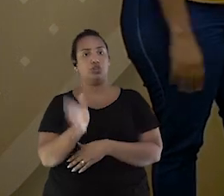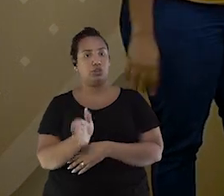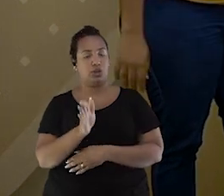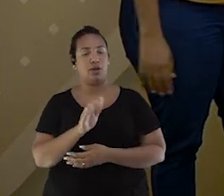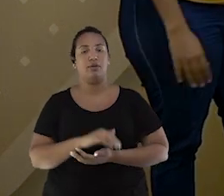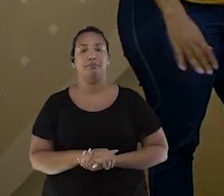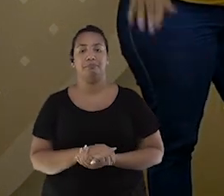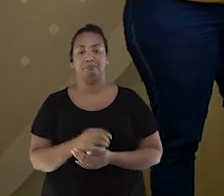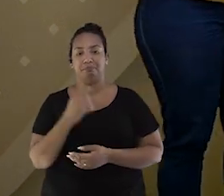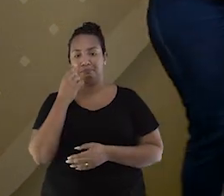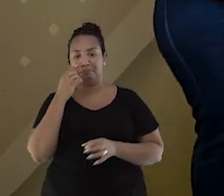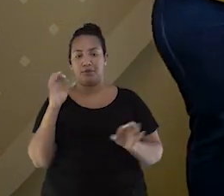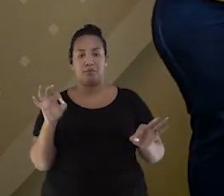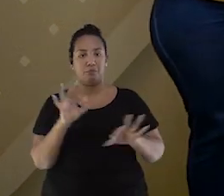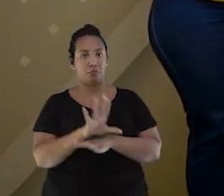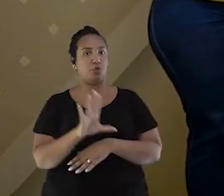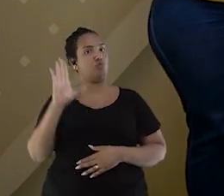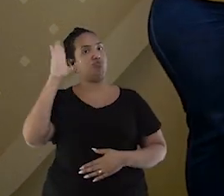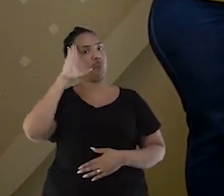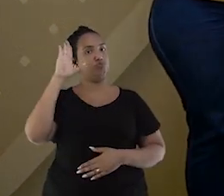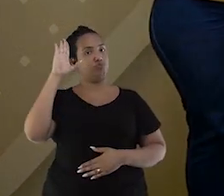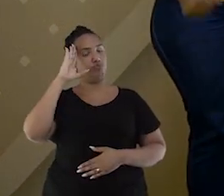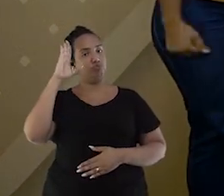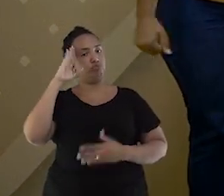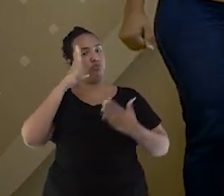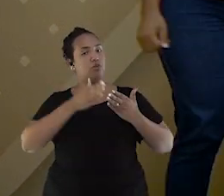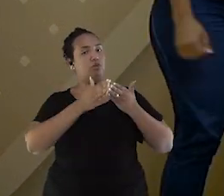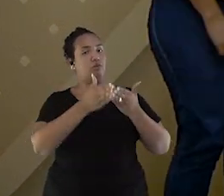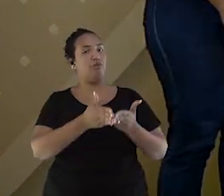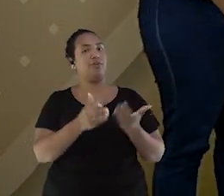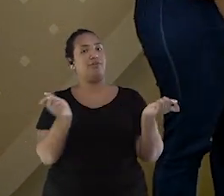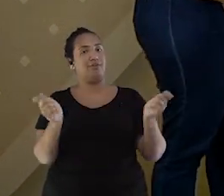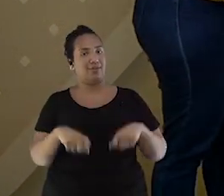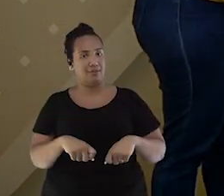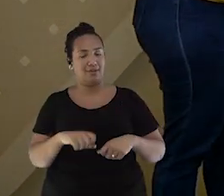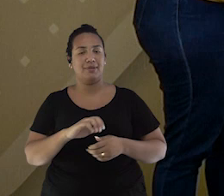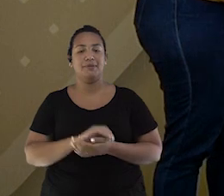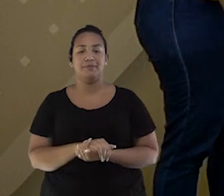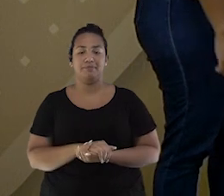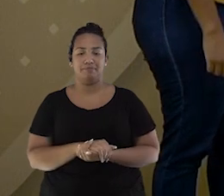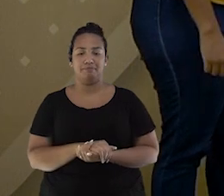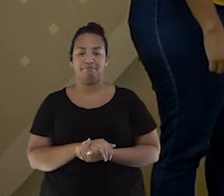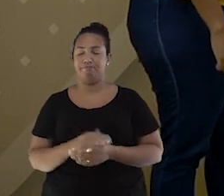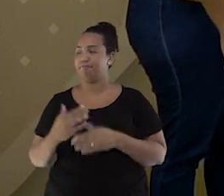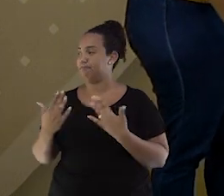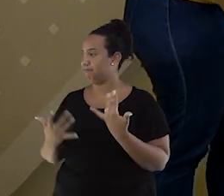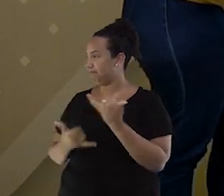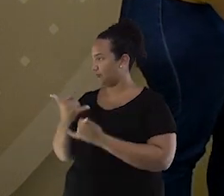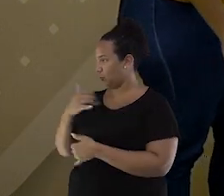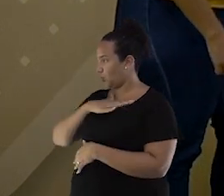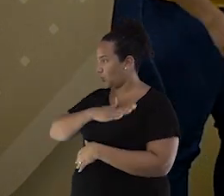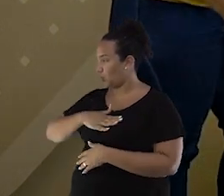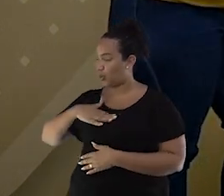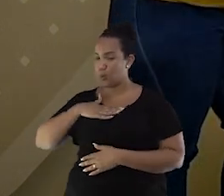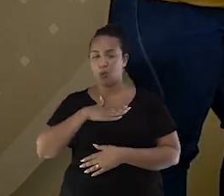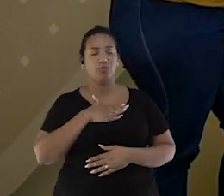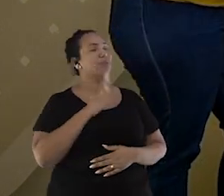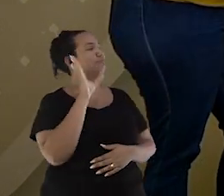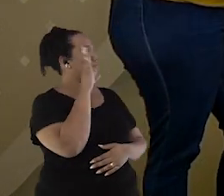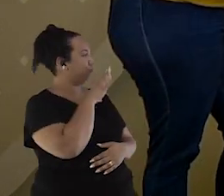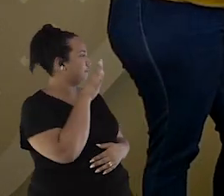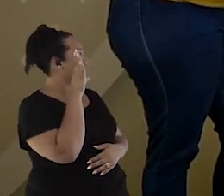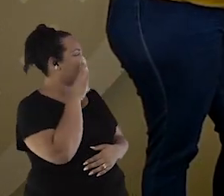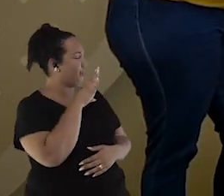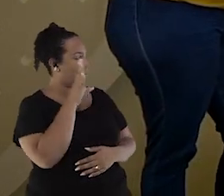pronta para ser uma soldada, uma marinheira de guerra, hein? E aí, gostou de brincar? Foi muito legal. Que